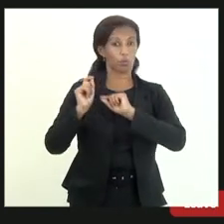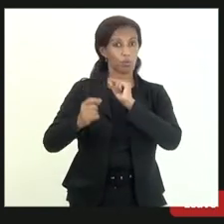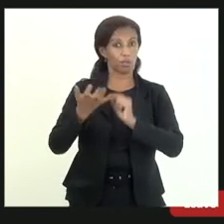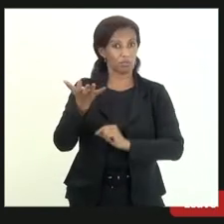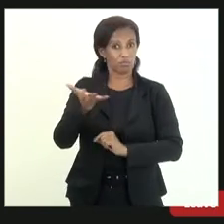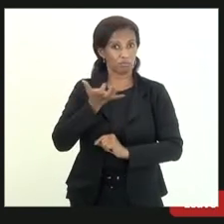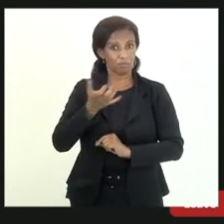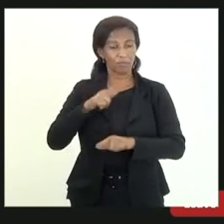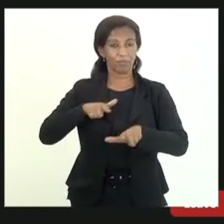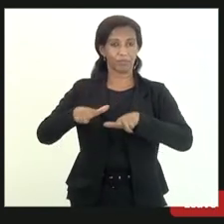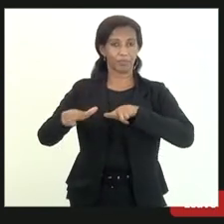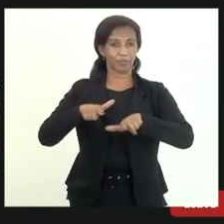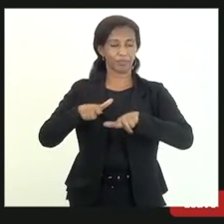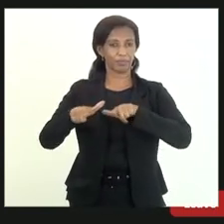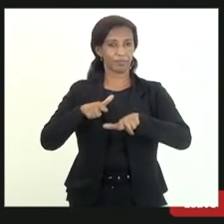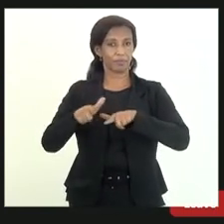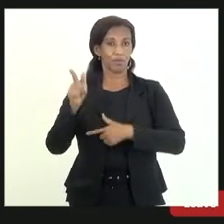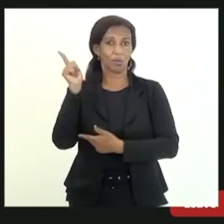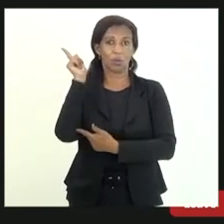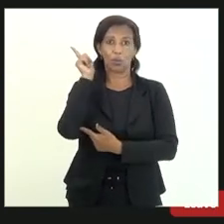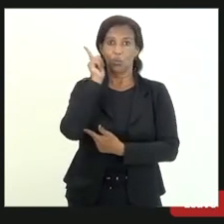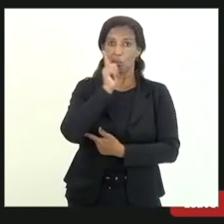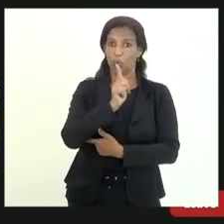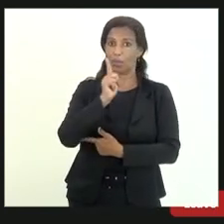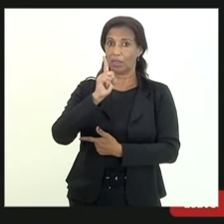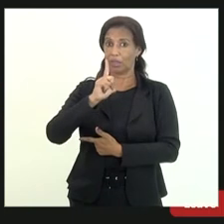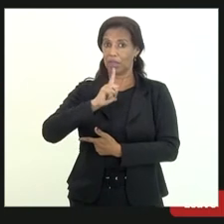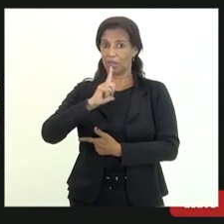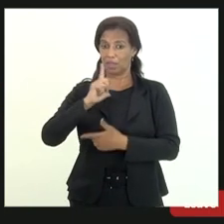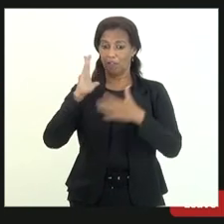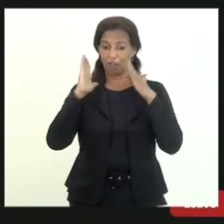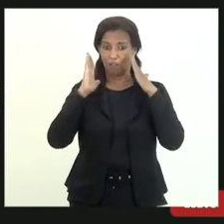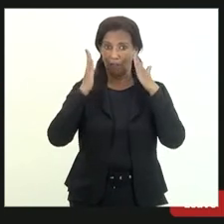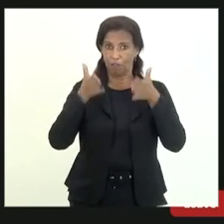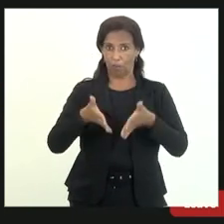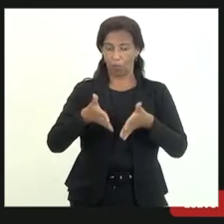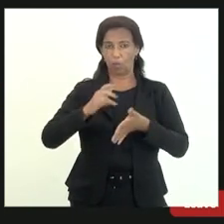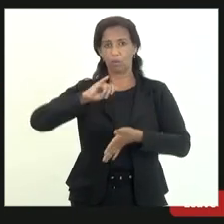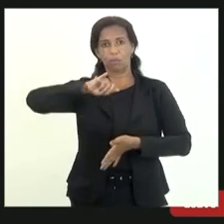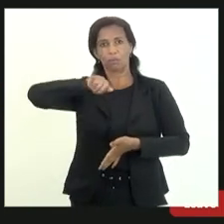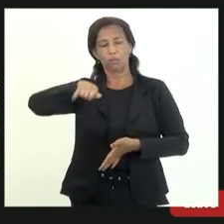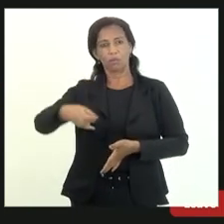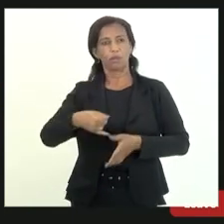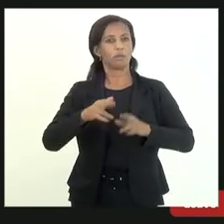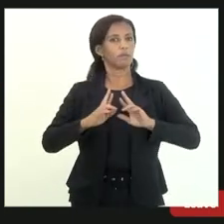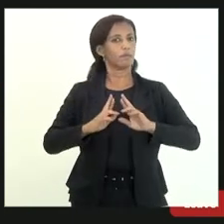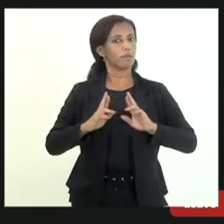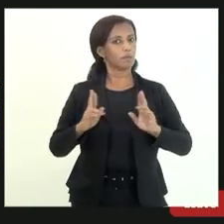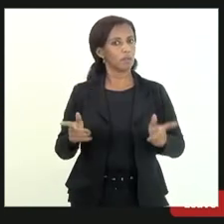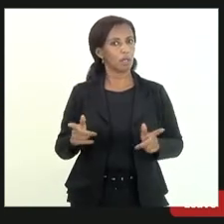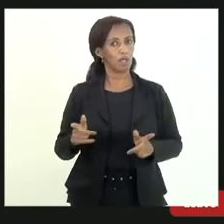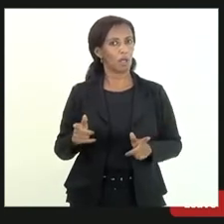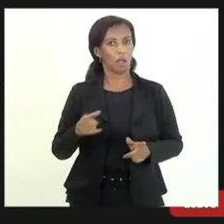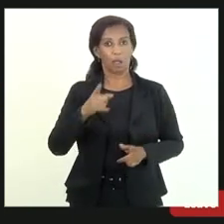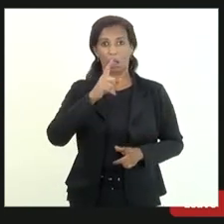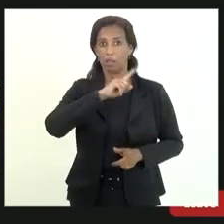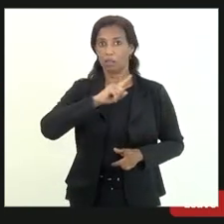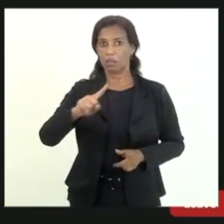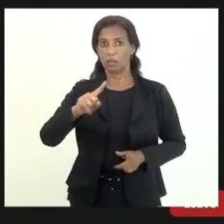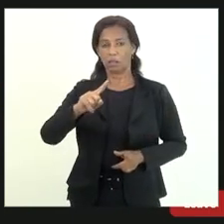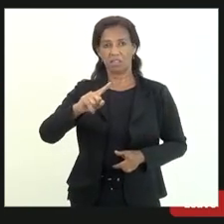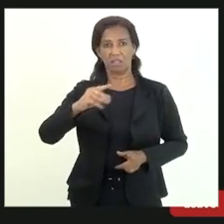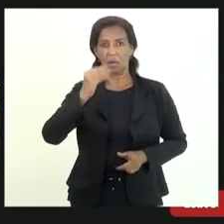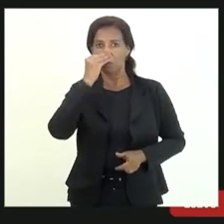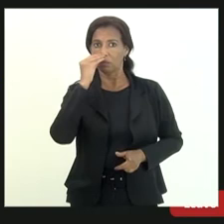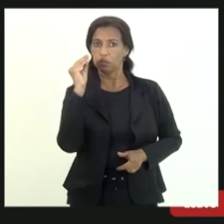com esse trabalho é conseguir ter um foco e um aproveitamento diferenciado não ignorar qualquer tipo